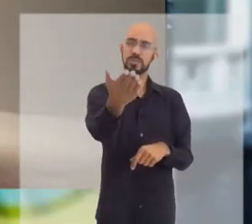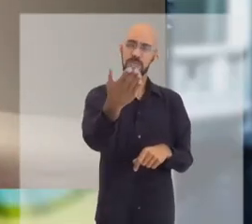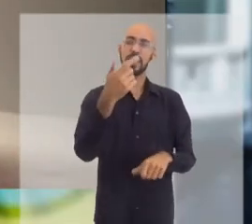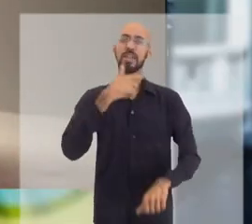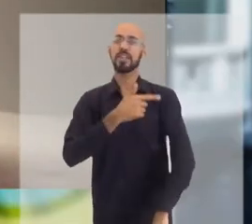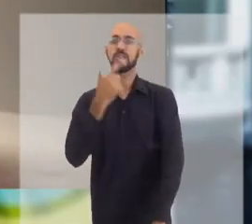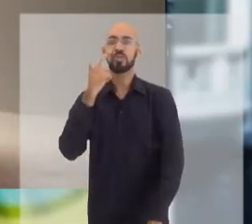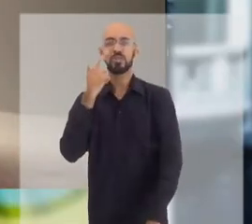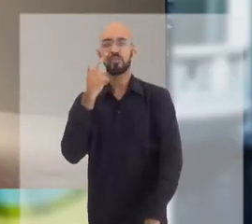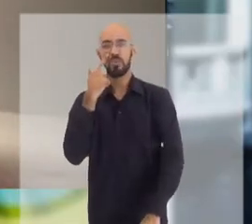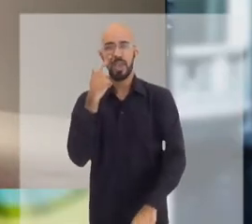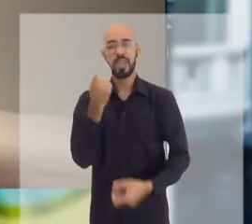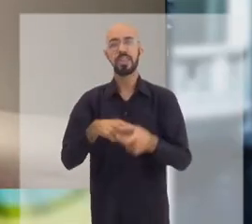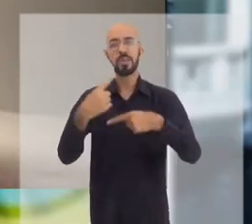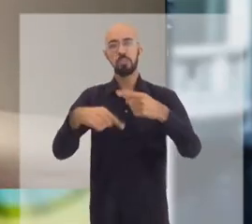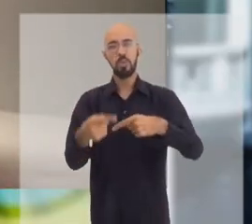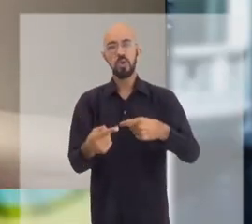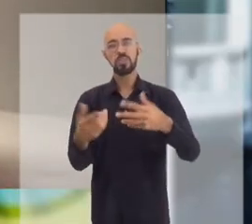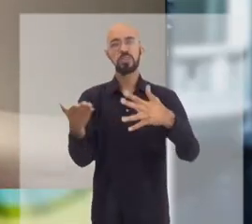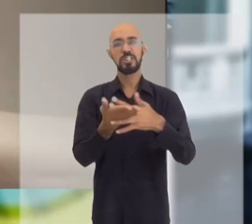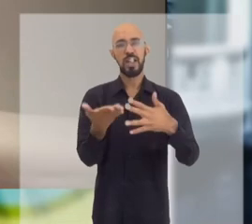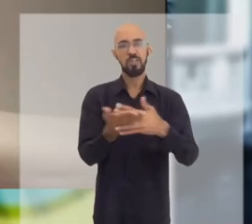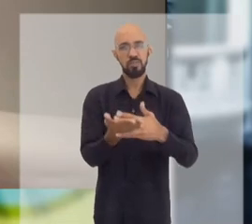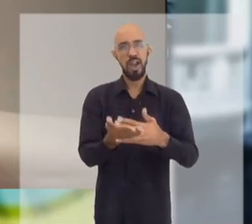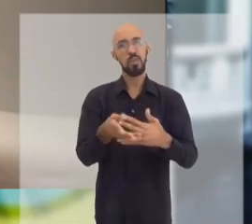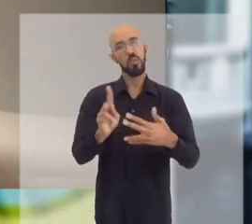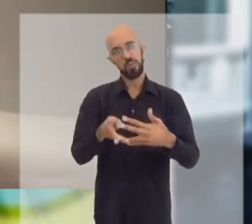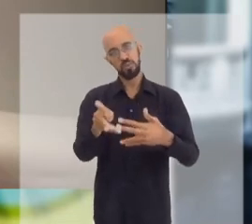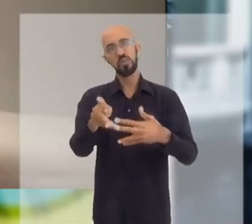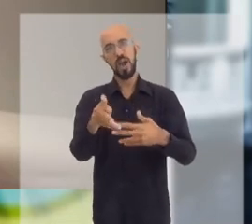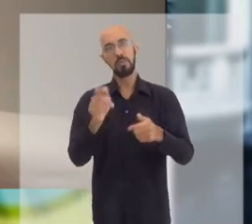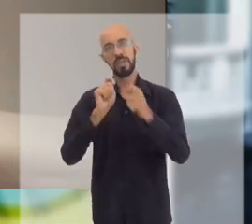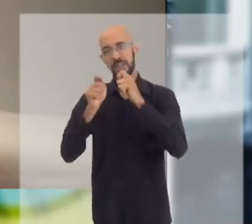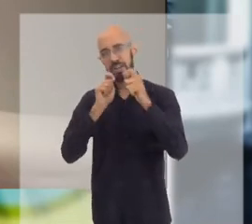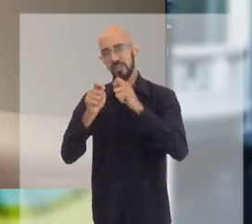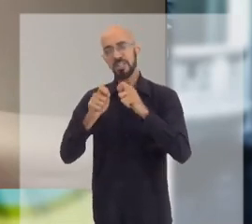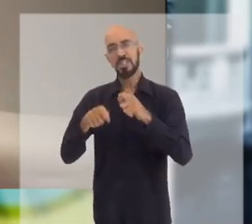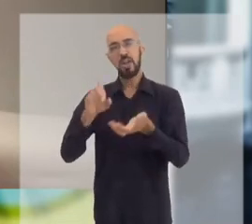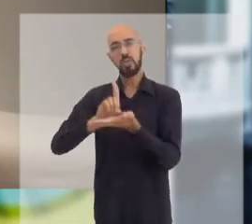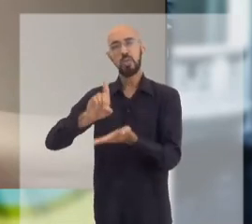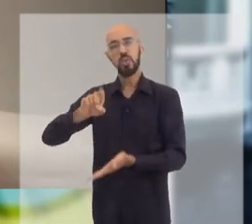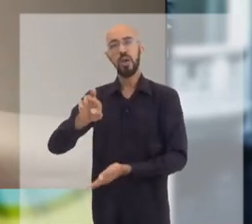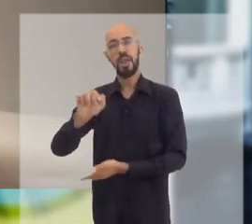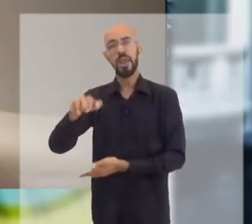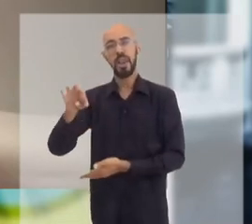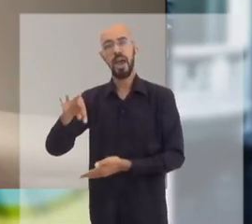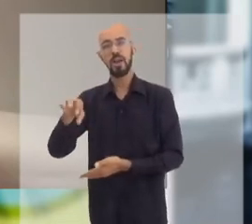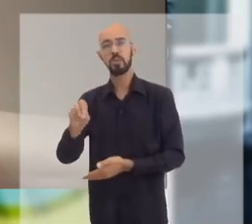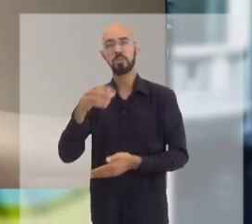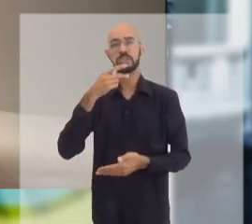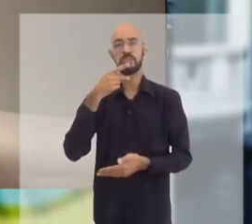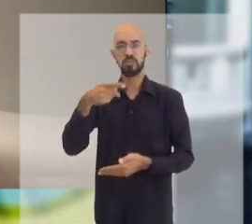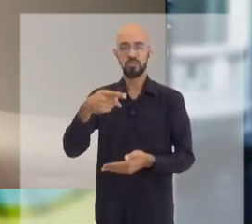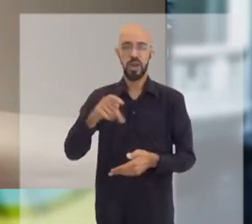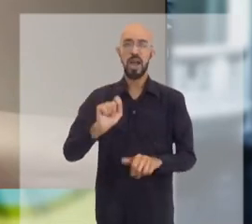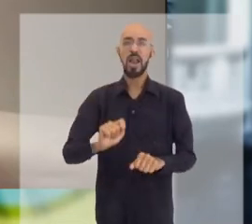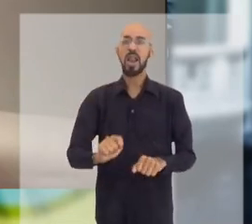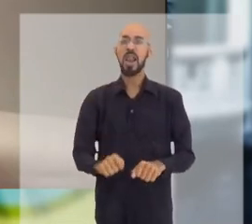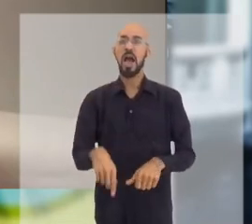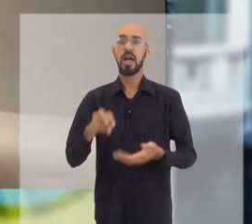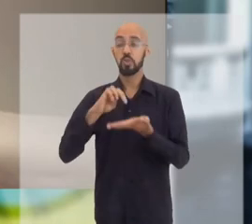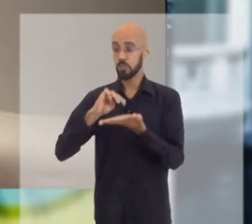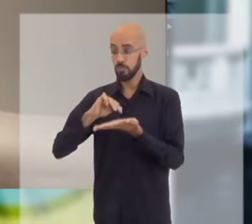assistam gentilmente para estar conosco na volta desse intervalo que estou entrevistando o doutor Renato que fui para nós falarmos do